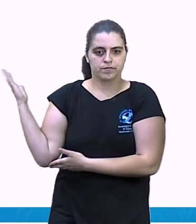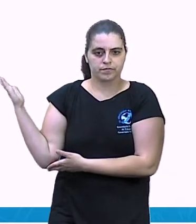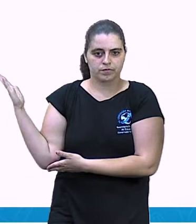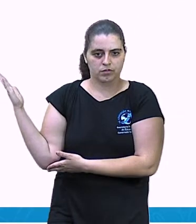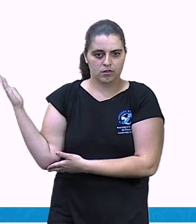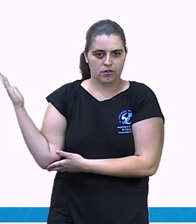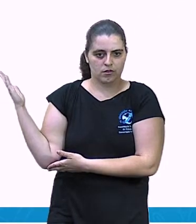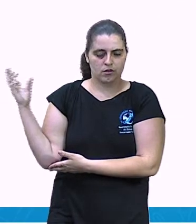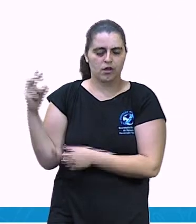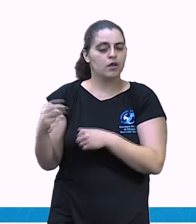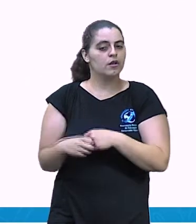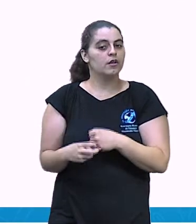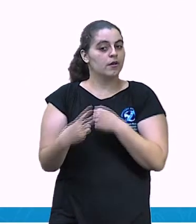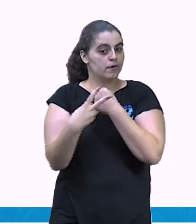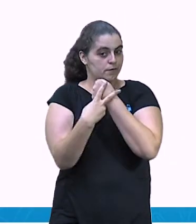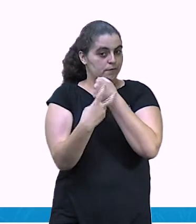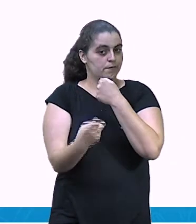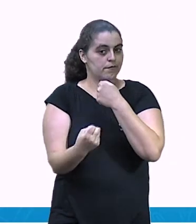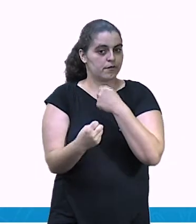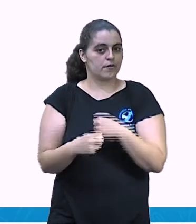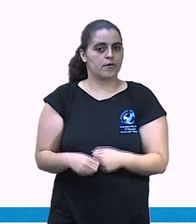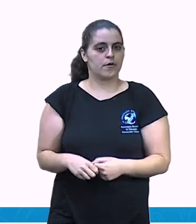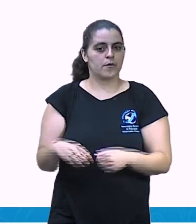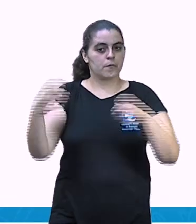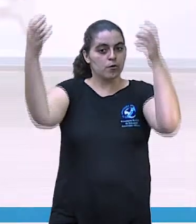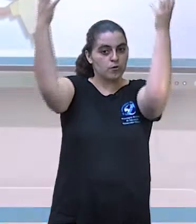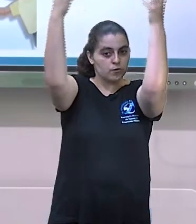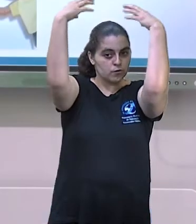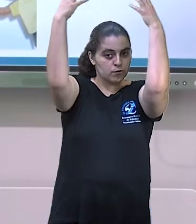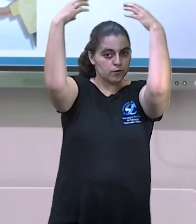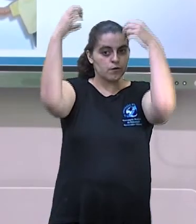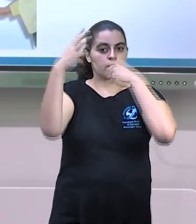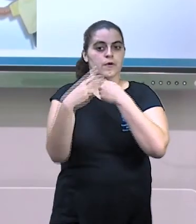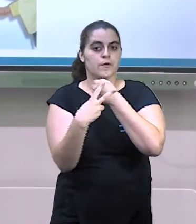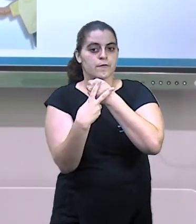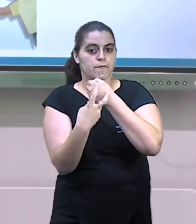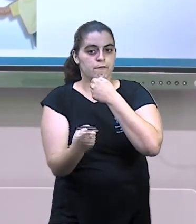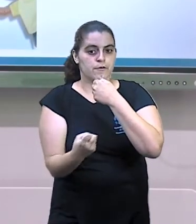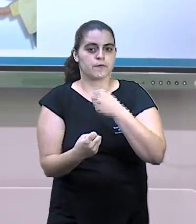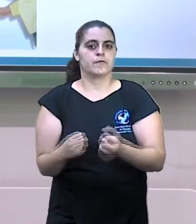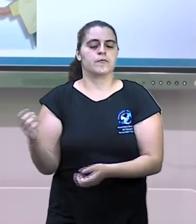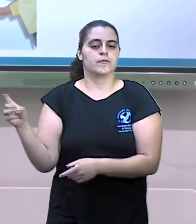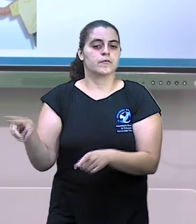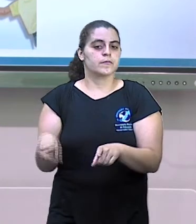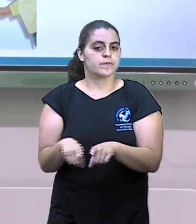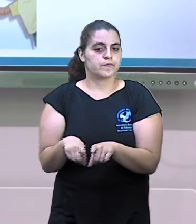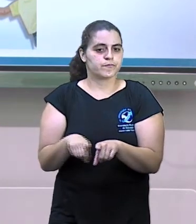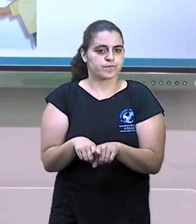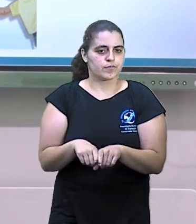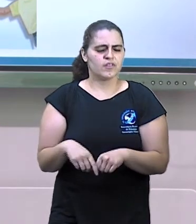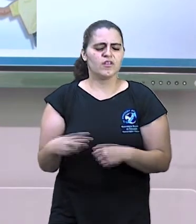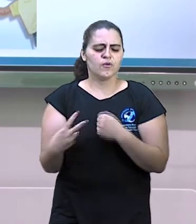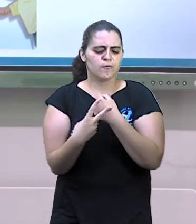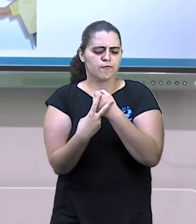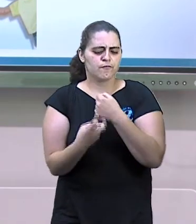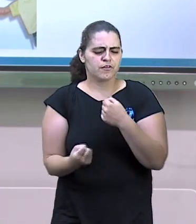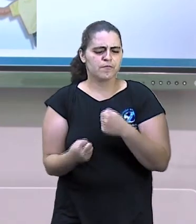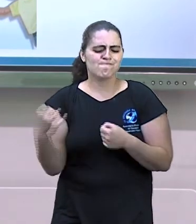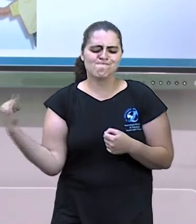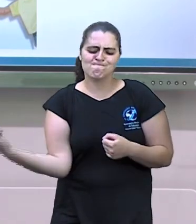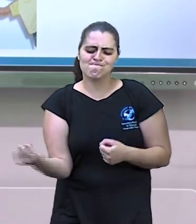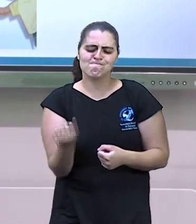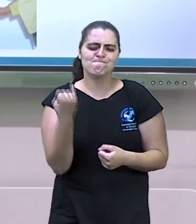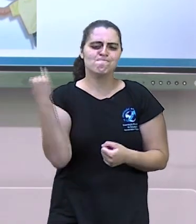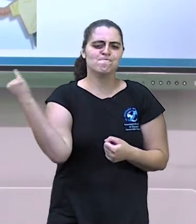verbo. E o verbo, gente, ele é muito importante dentro da frase, porque é ali que vocês vão entender